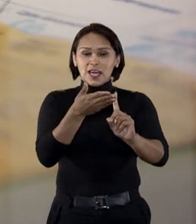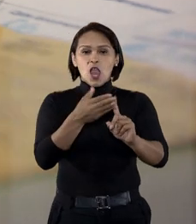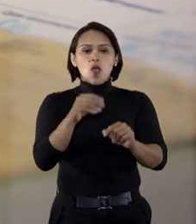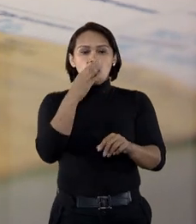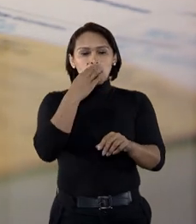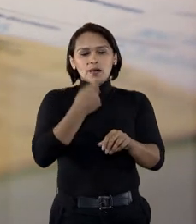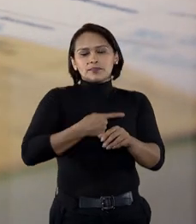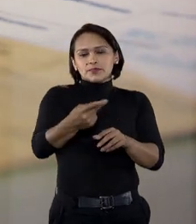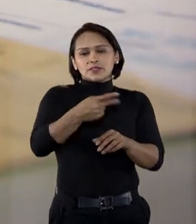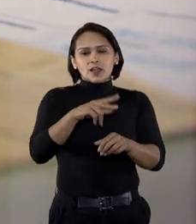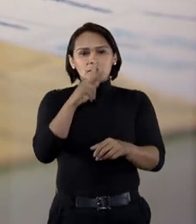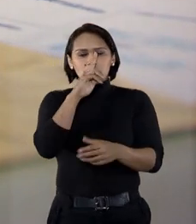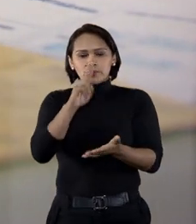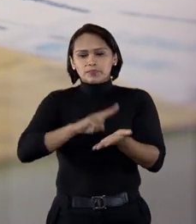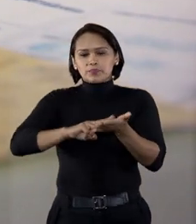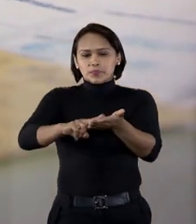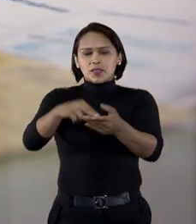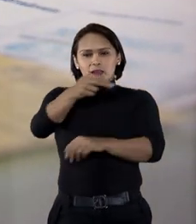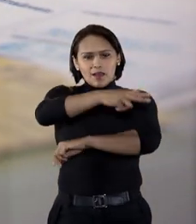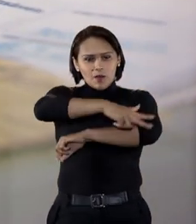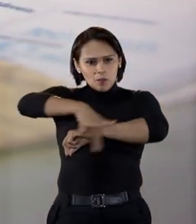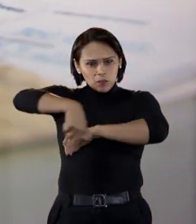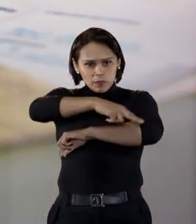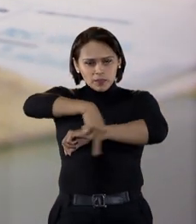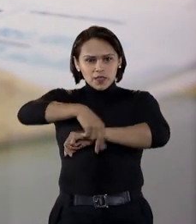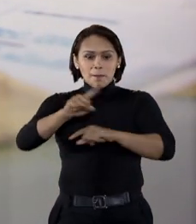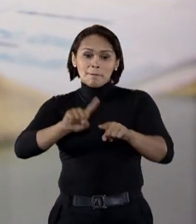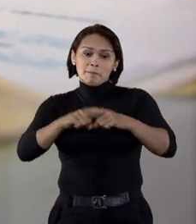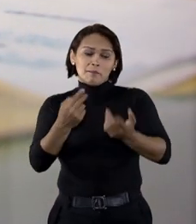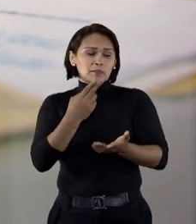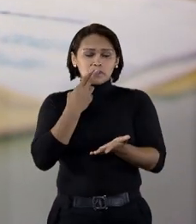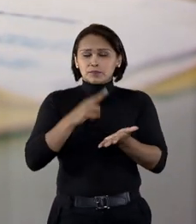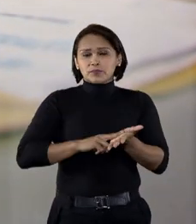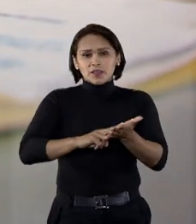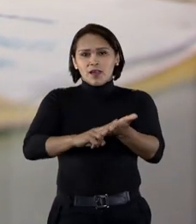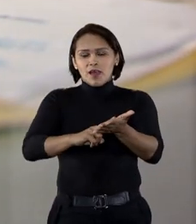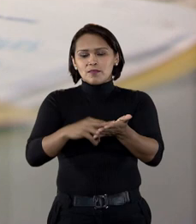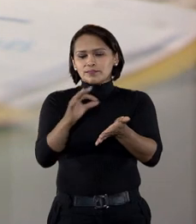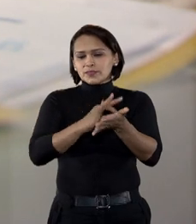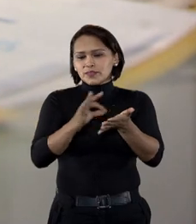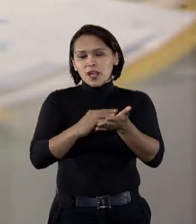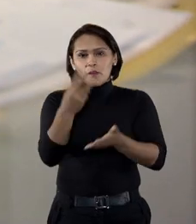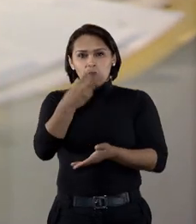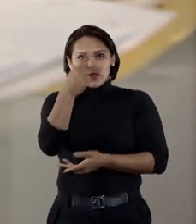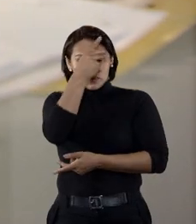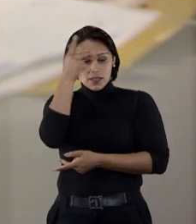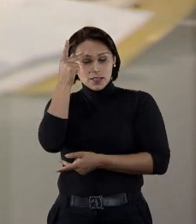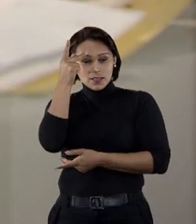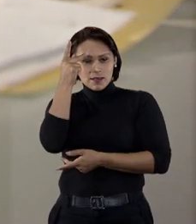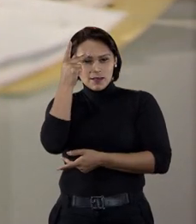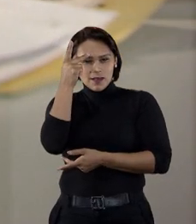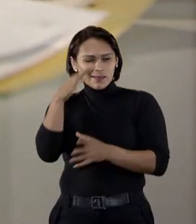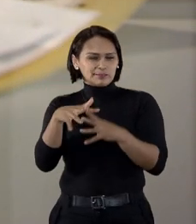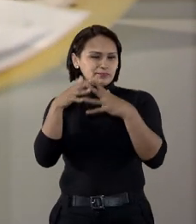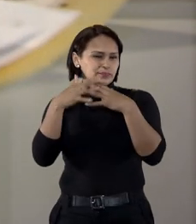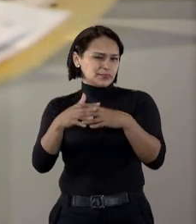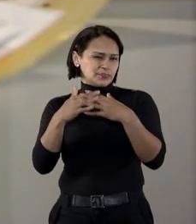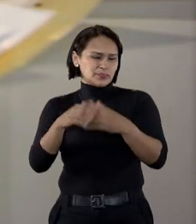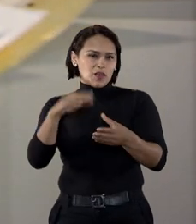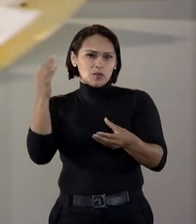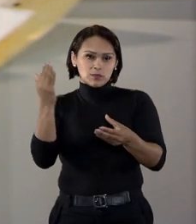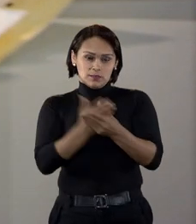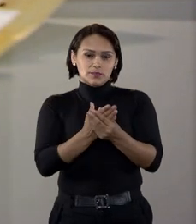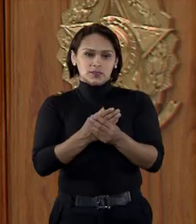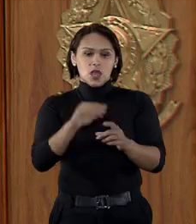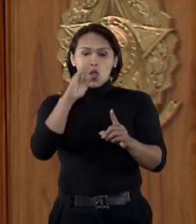mandado com aviso de recebimento para o endereço da empresa do devedor. Mas a carta de citação foi assinada por um terceiro, estranho